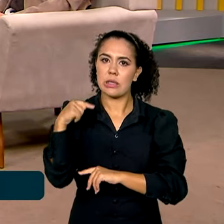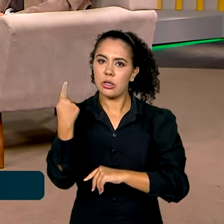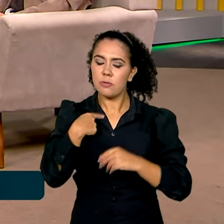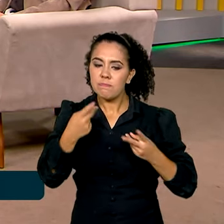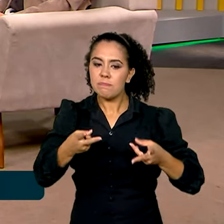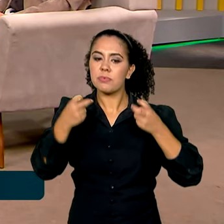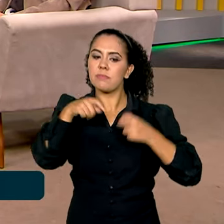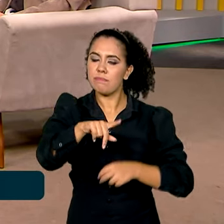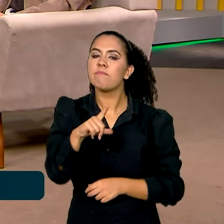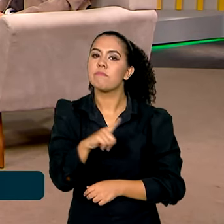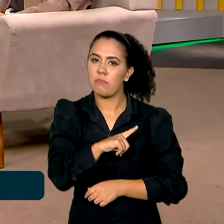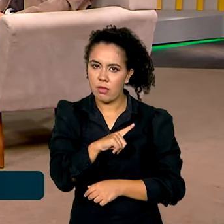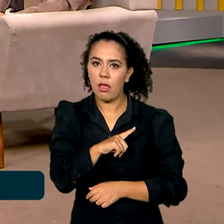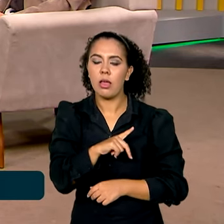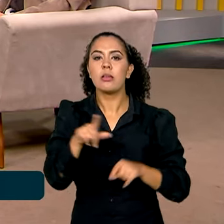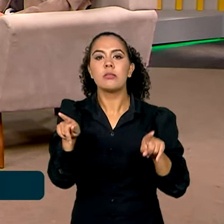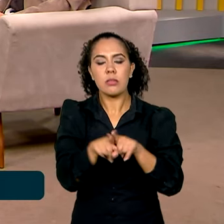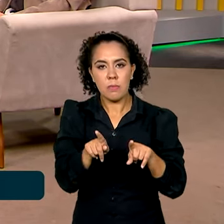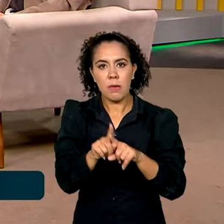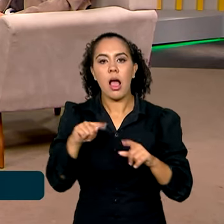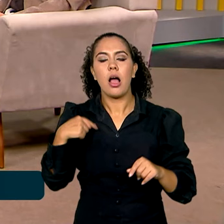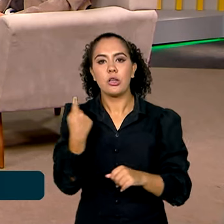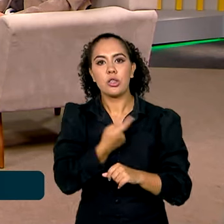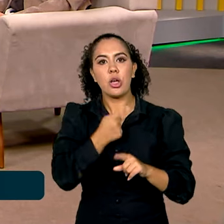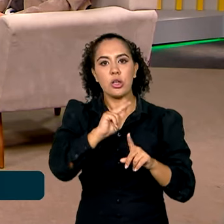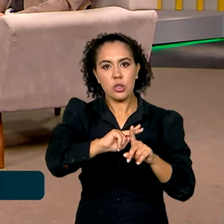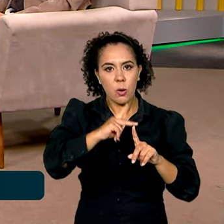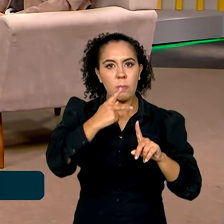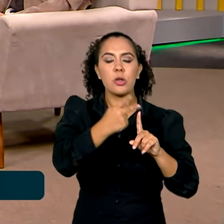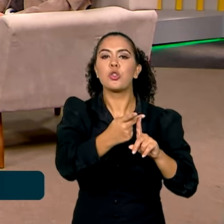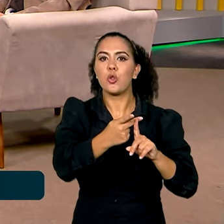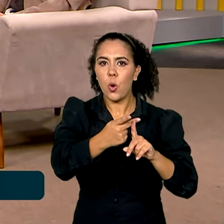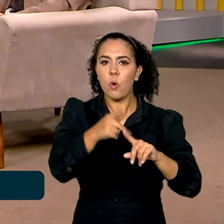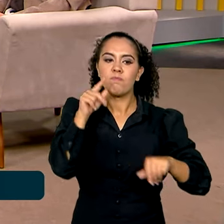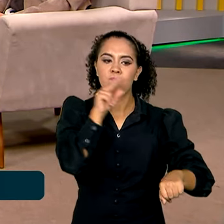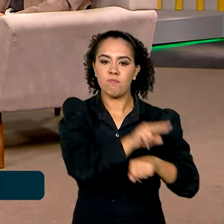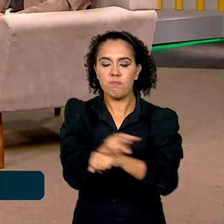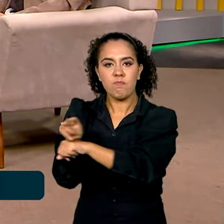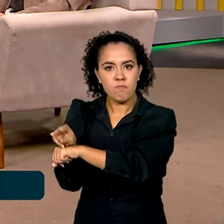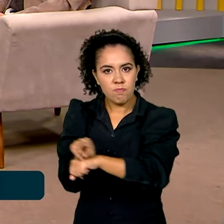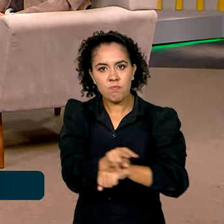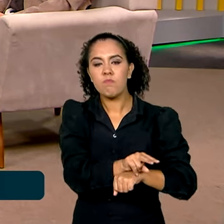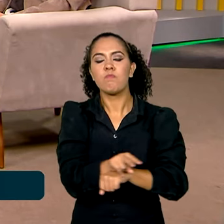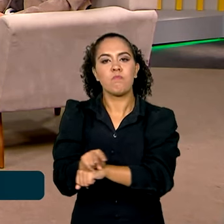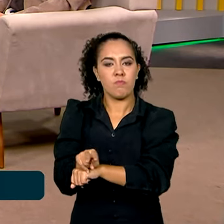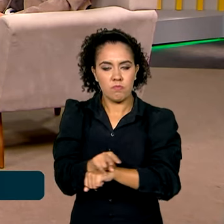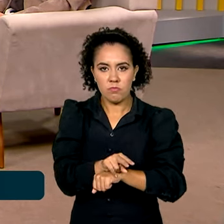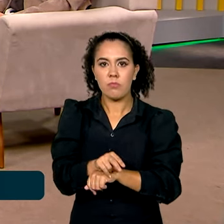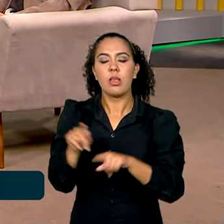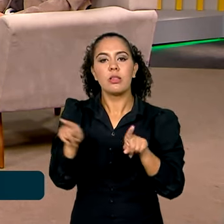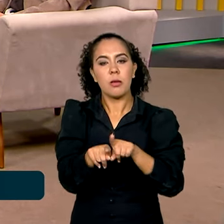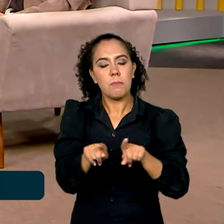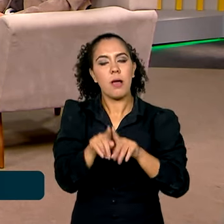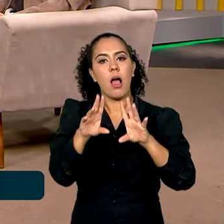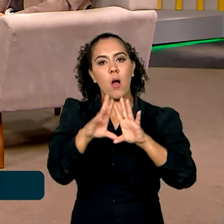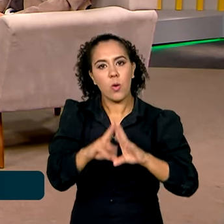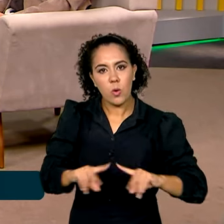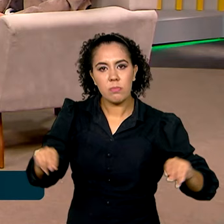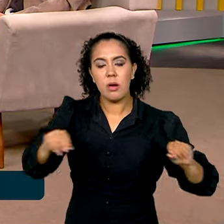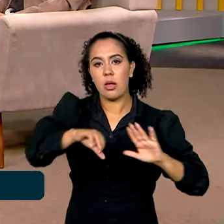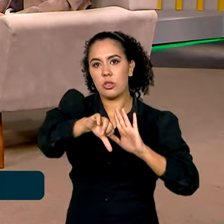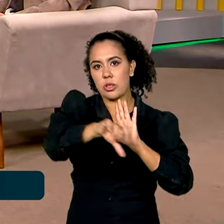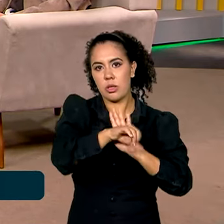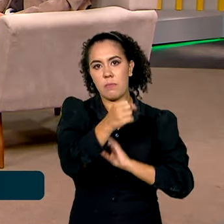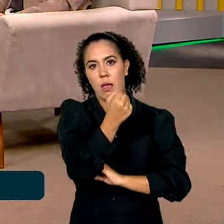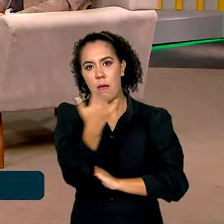nisso. Aumentamos, sim, o índice de fiscalização e o combate aos crimes